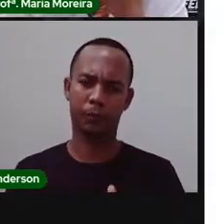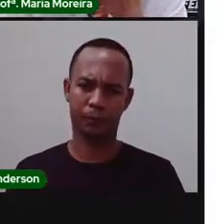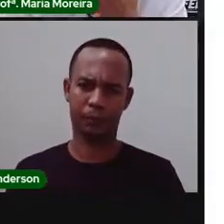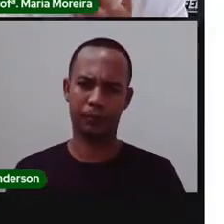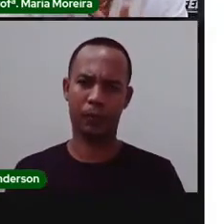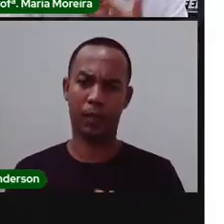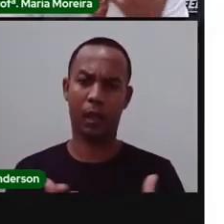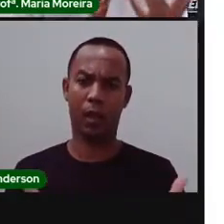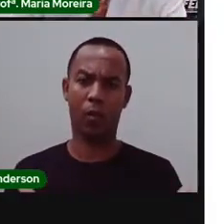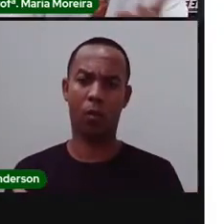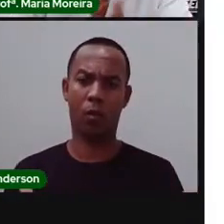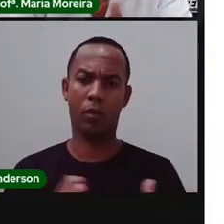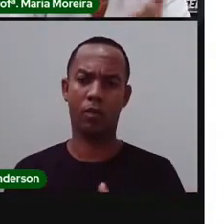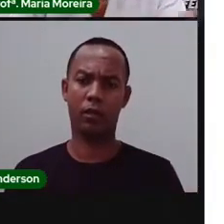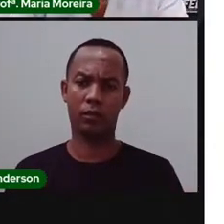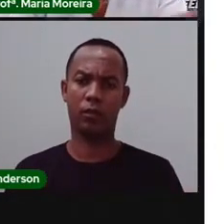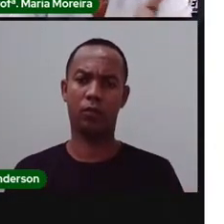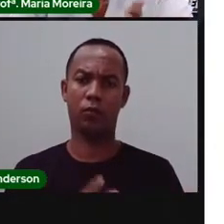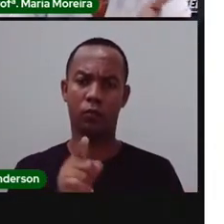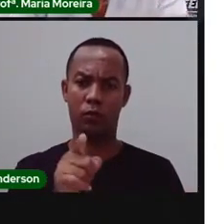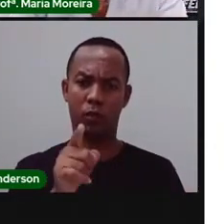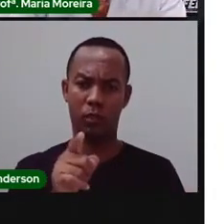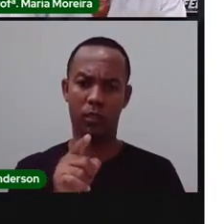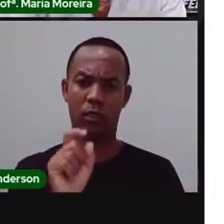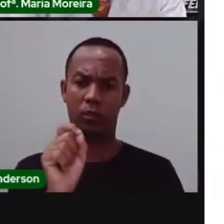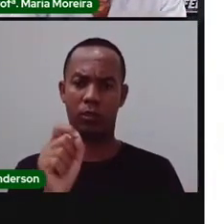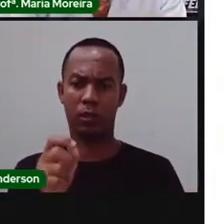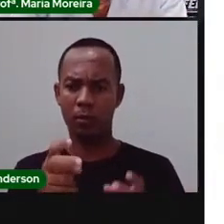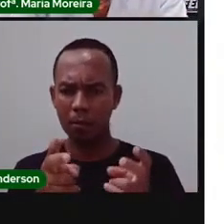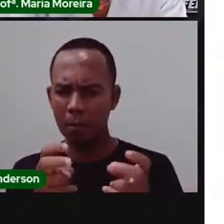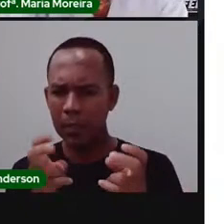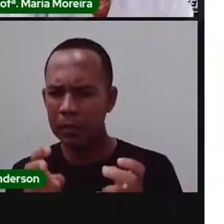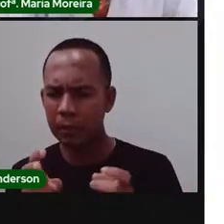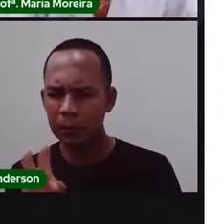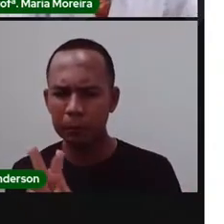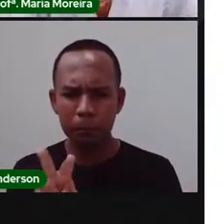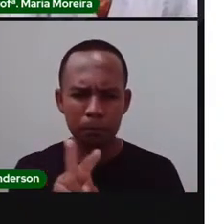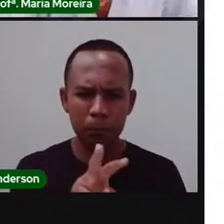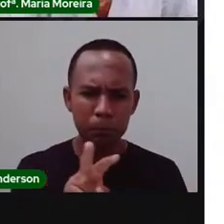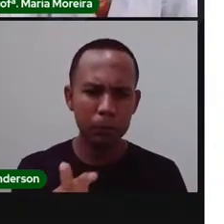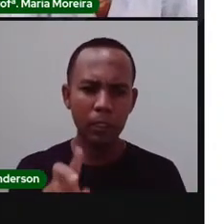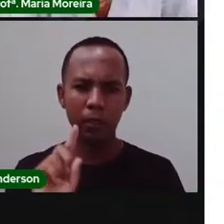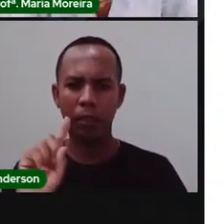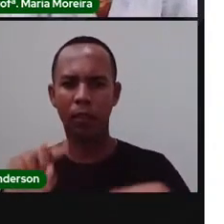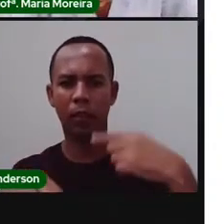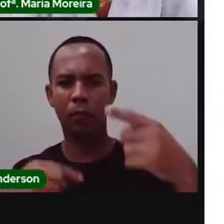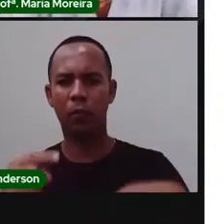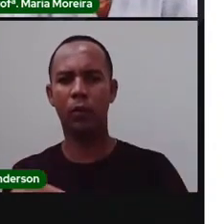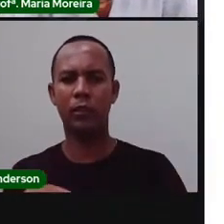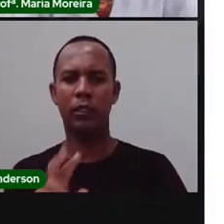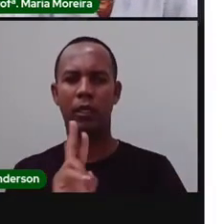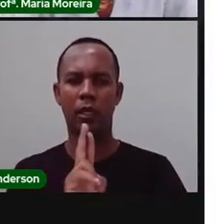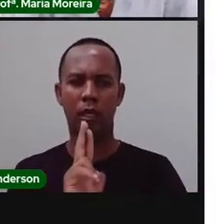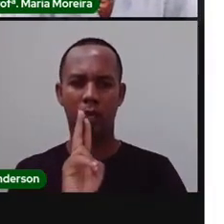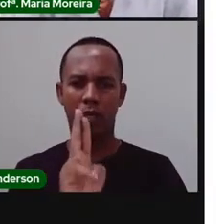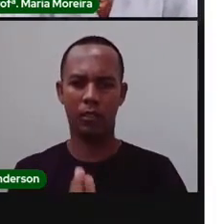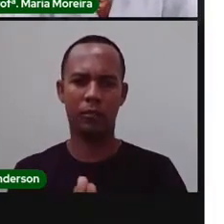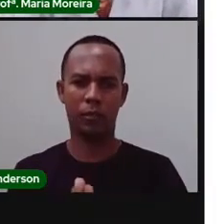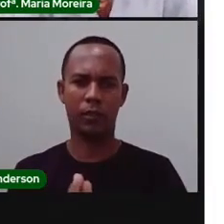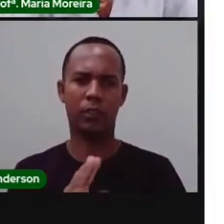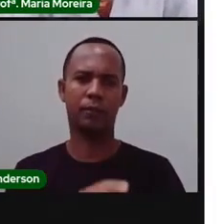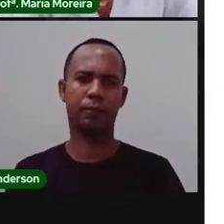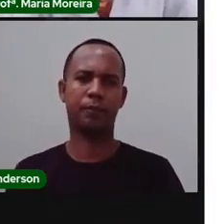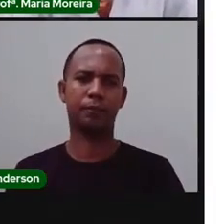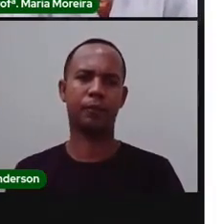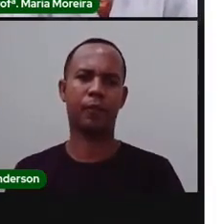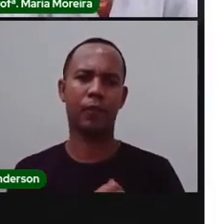de vocês Agora Que vocês façam Essa observação E depois Respondam A atividade Questão